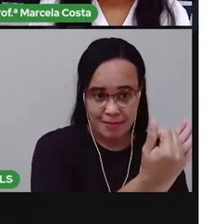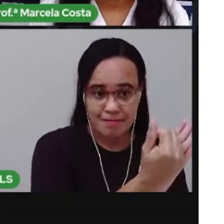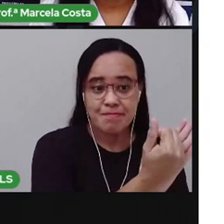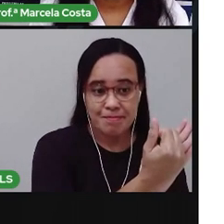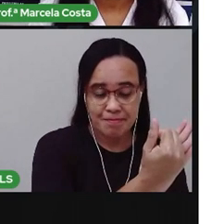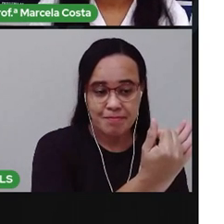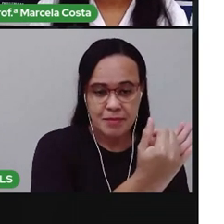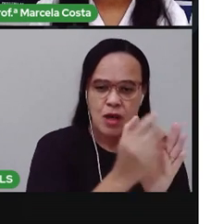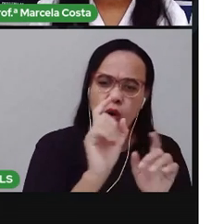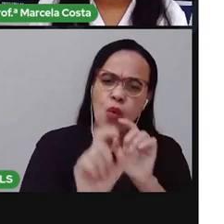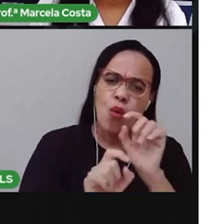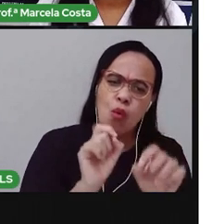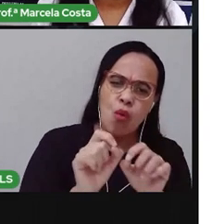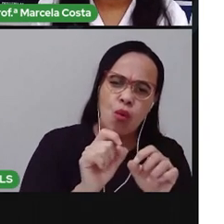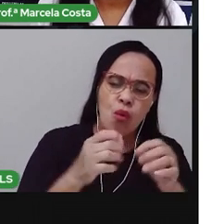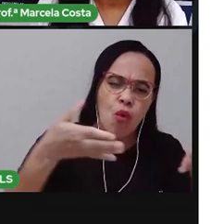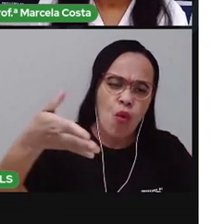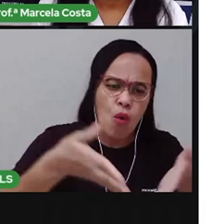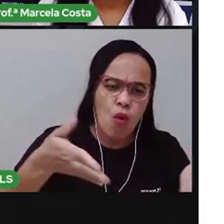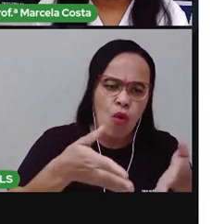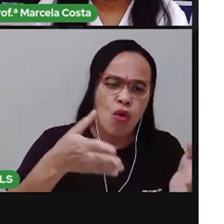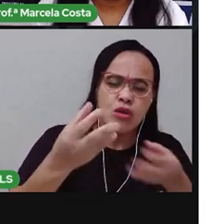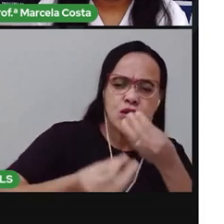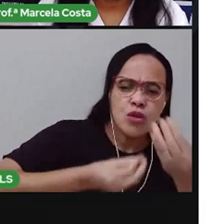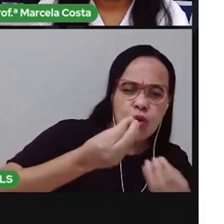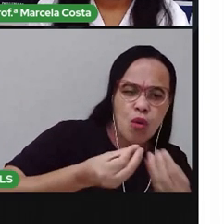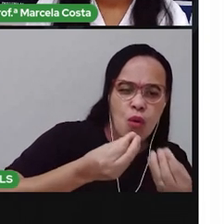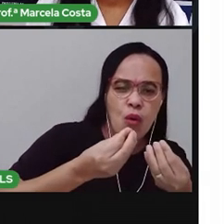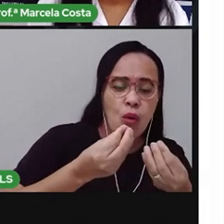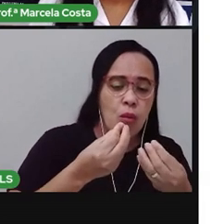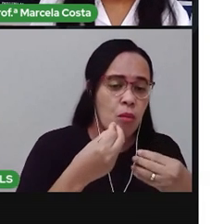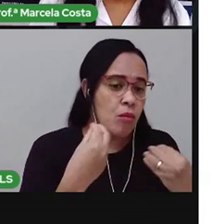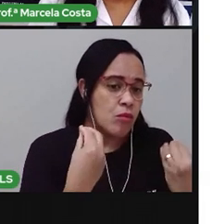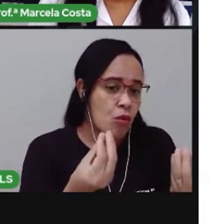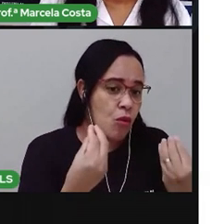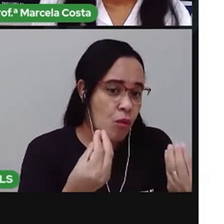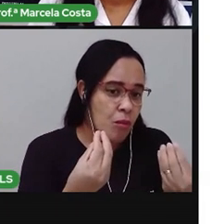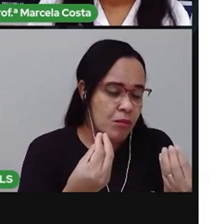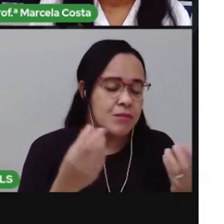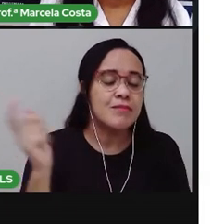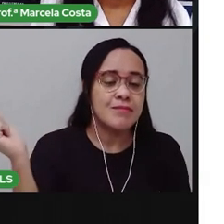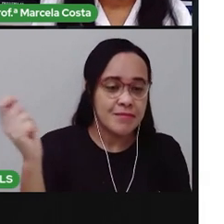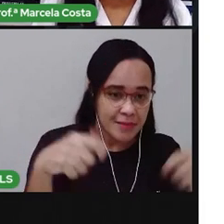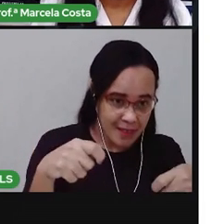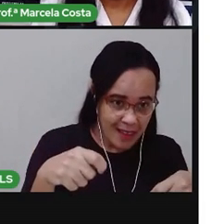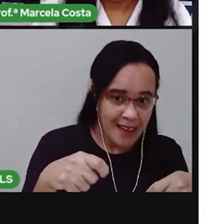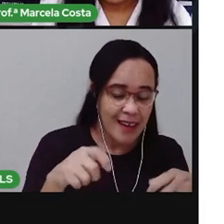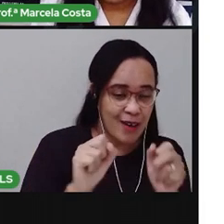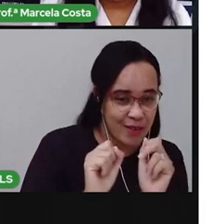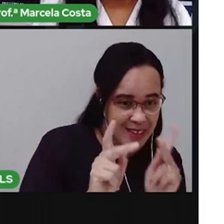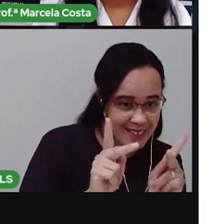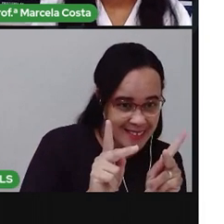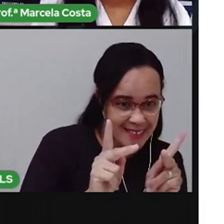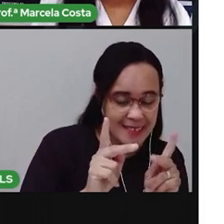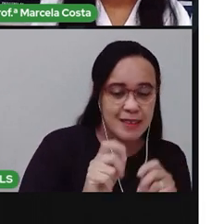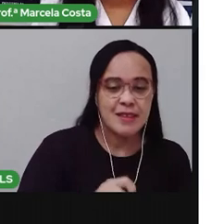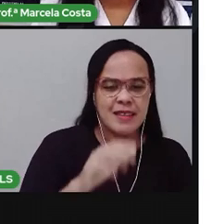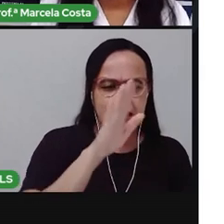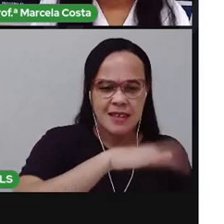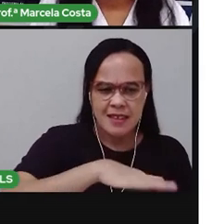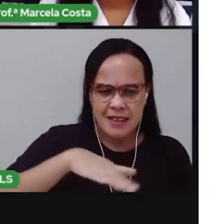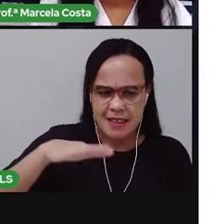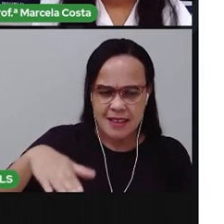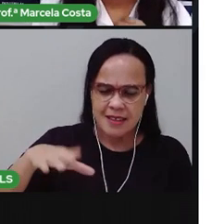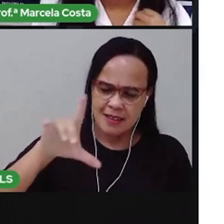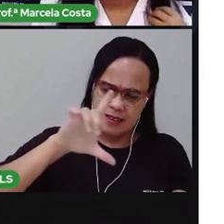definir tudo o que vai ser feito dentro daquele dia, tá? Cada criança tem uma